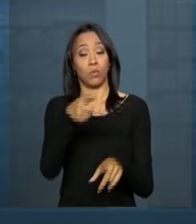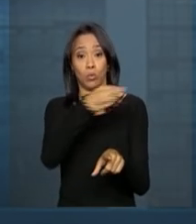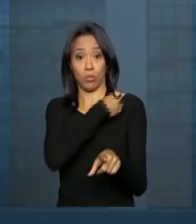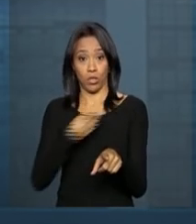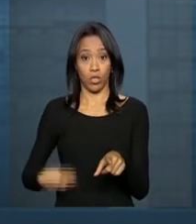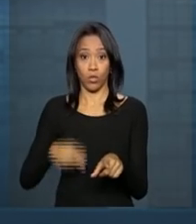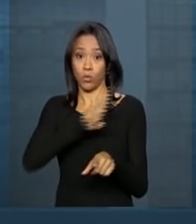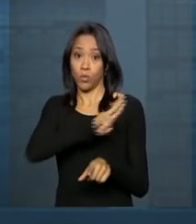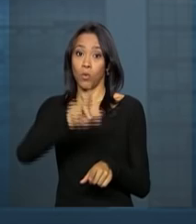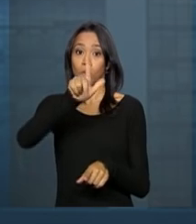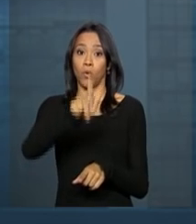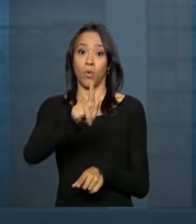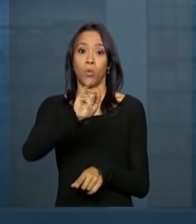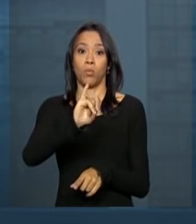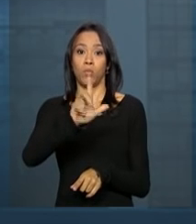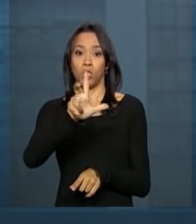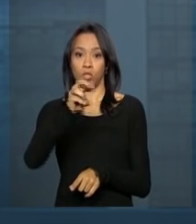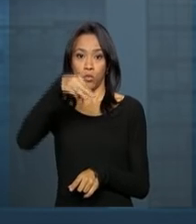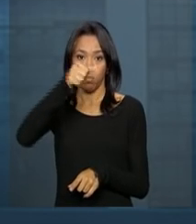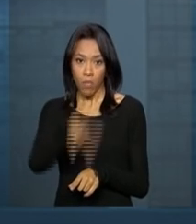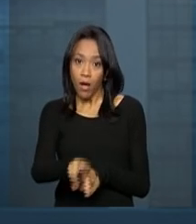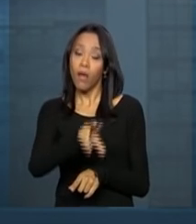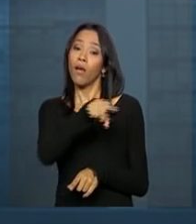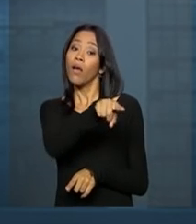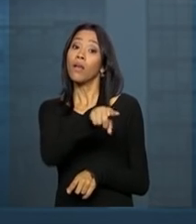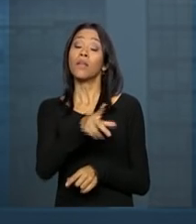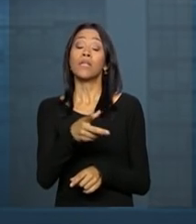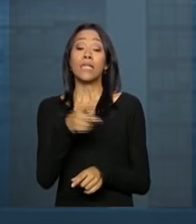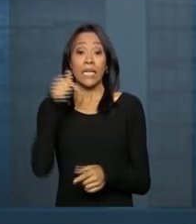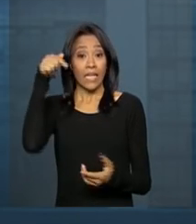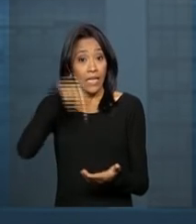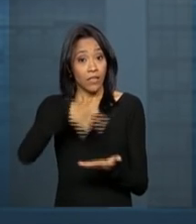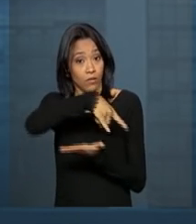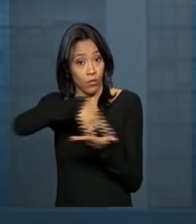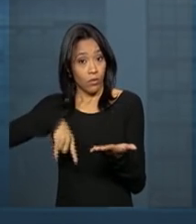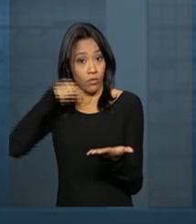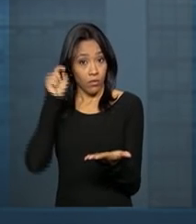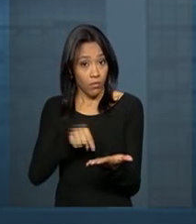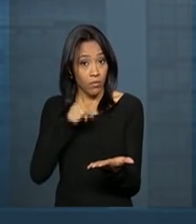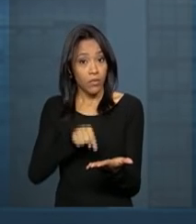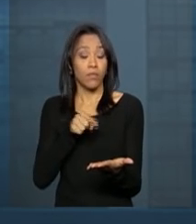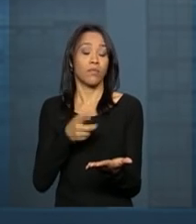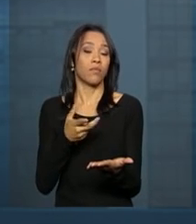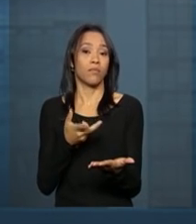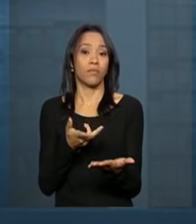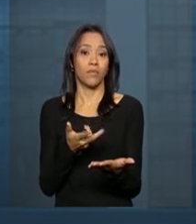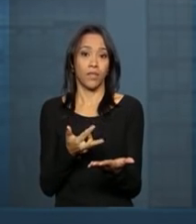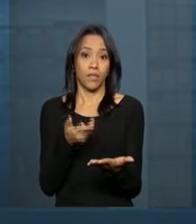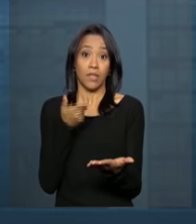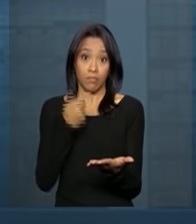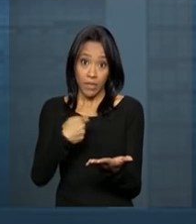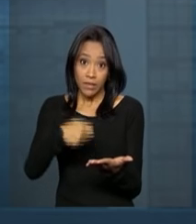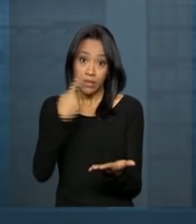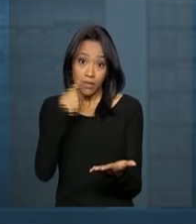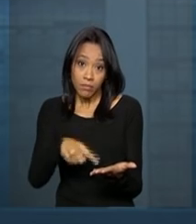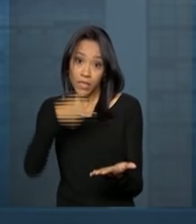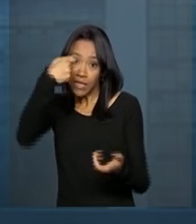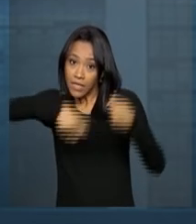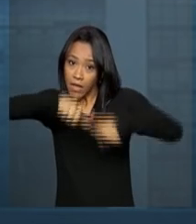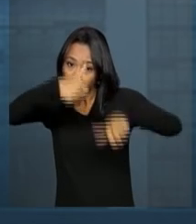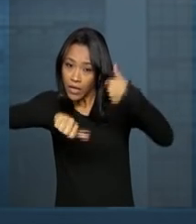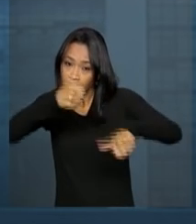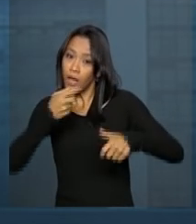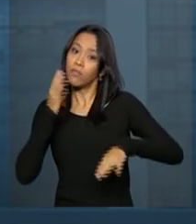um conjunto de ponderações que nos mostra que essa liminar não pode deixar de ser revista pela nossa